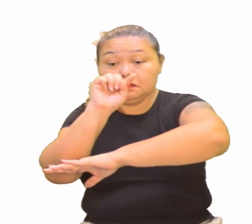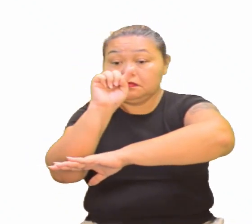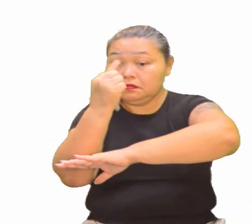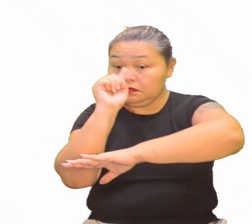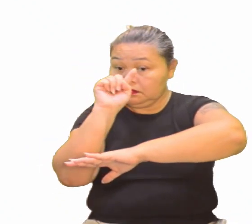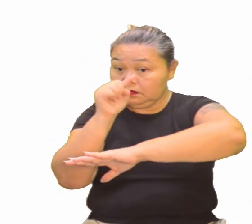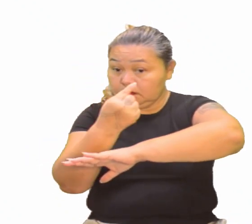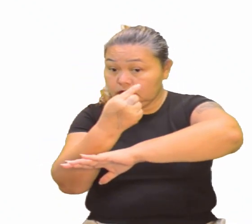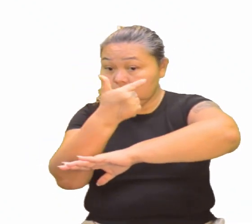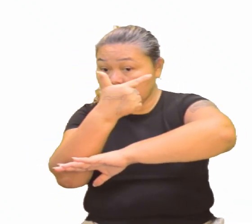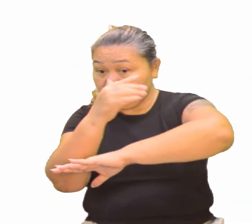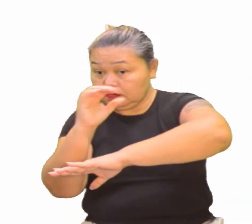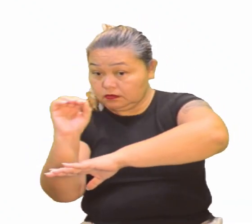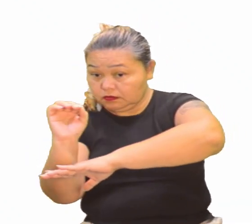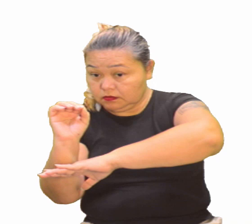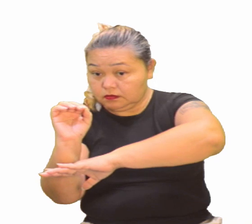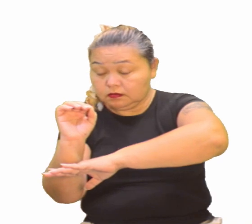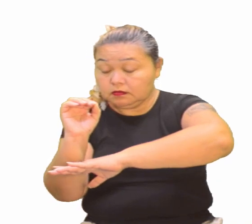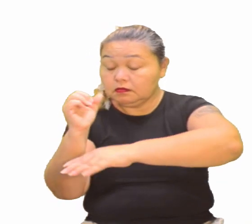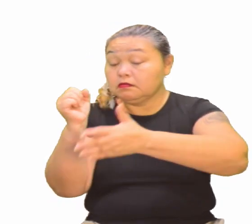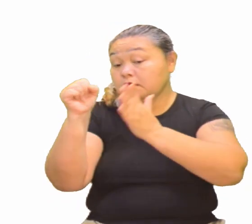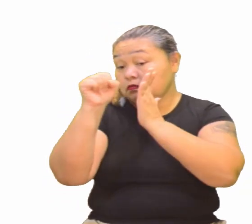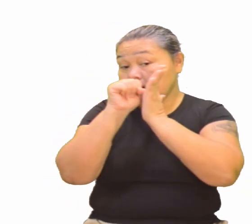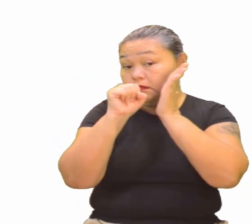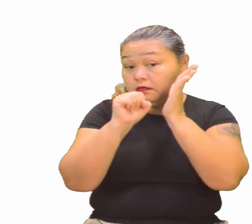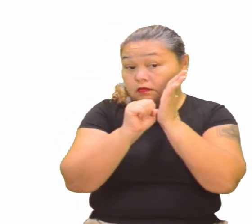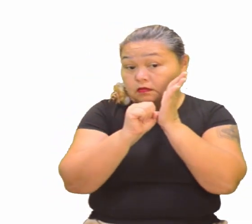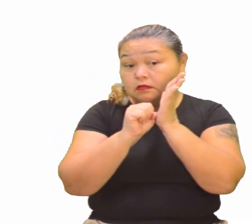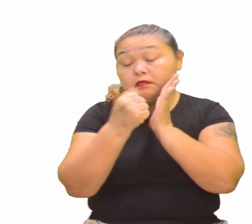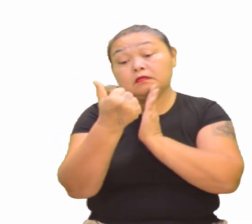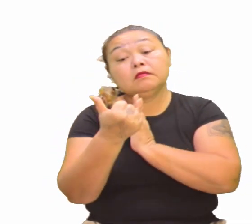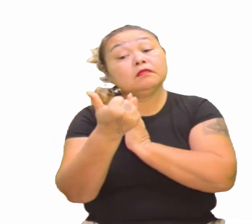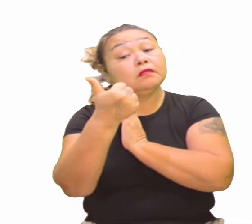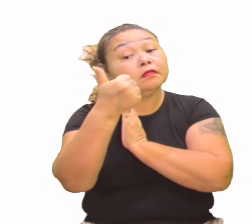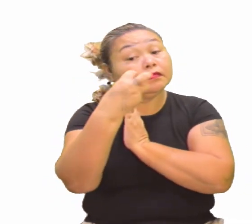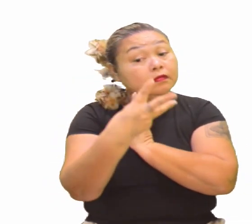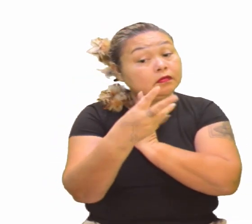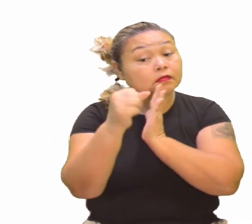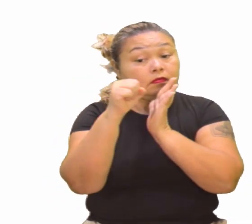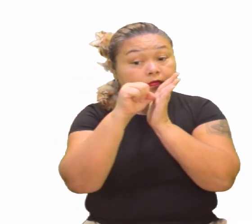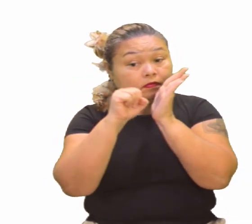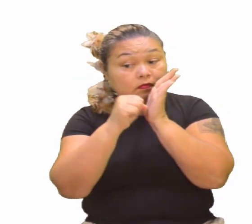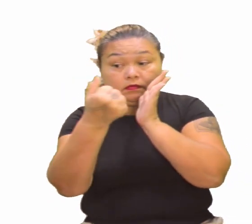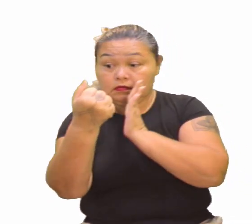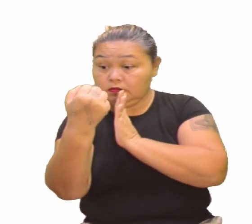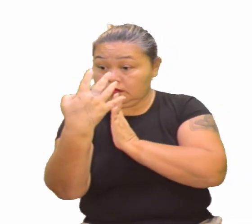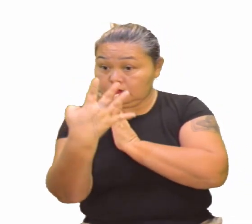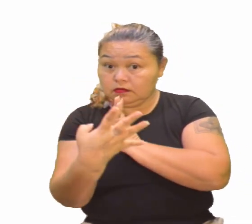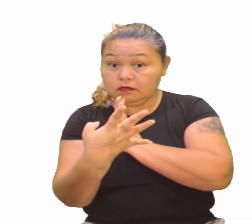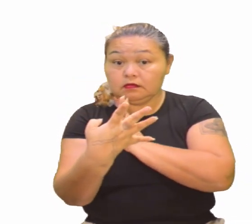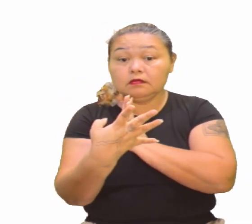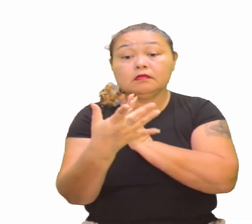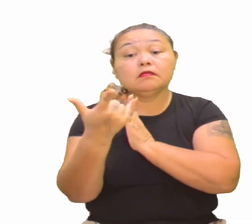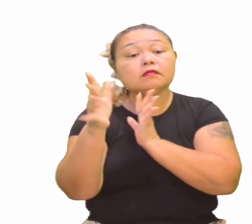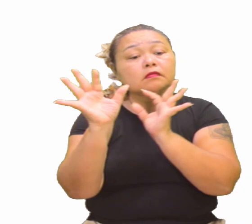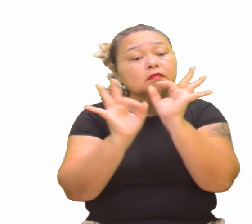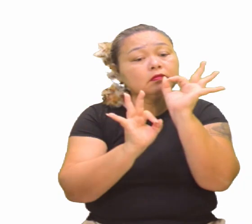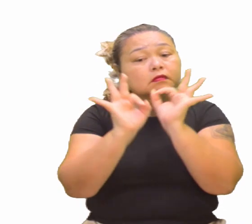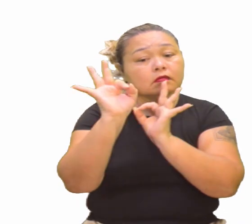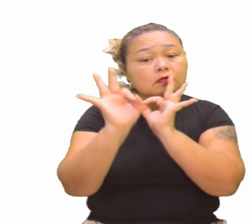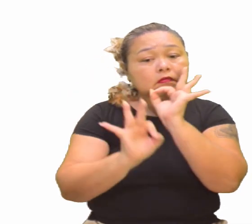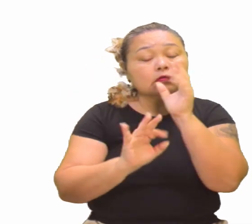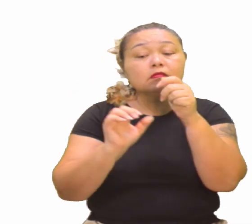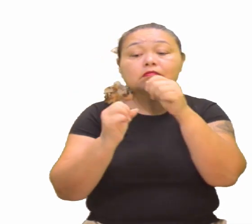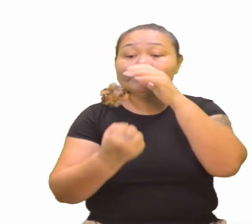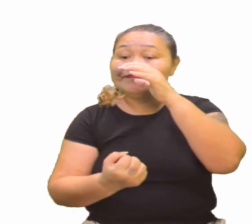nos séculos XIII, XIV, passou por um período de mudanças rápidas e formou como a filosofia moderna lá